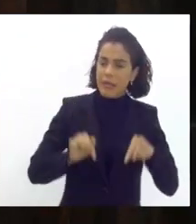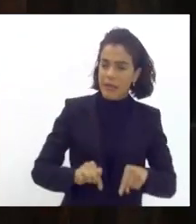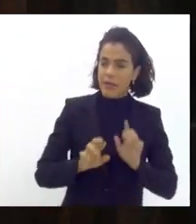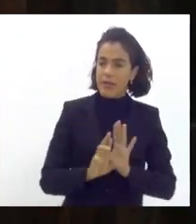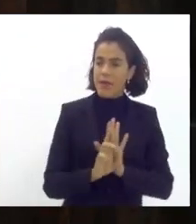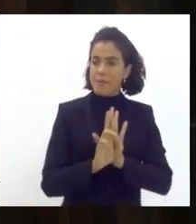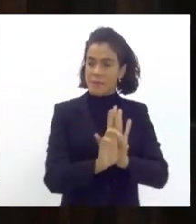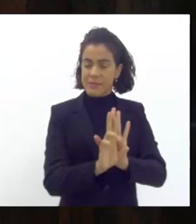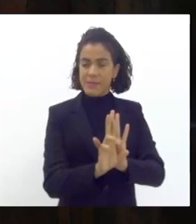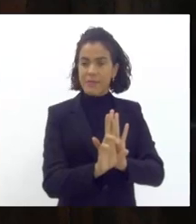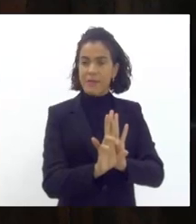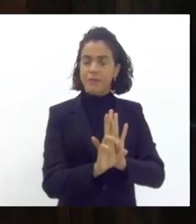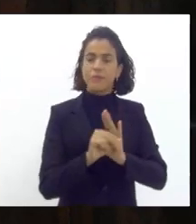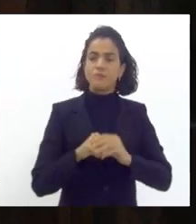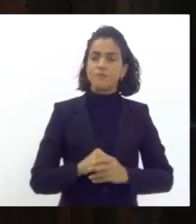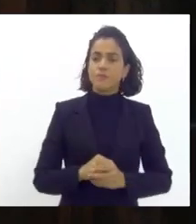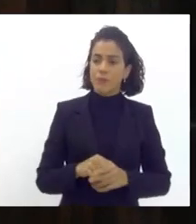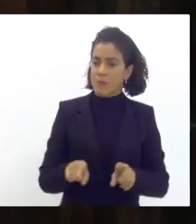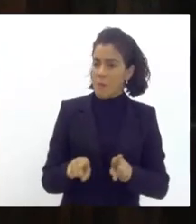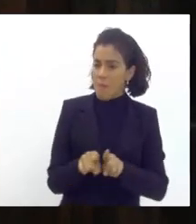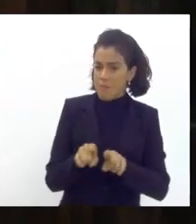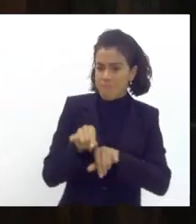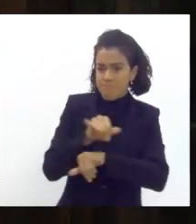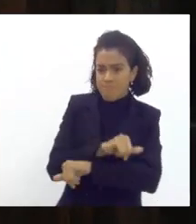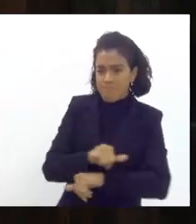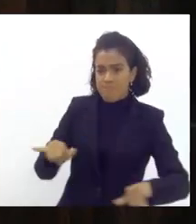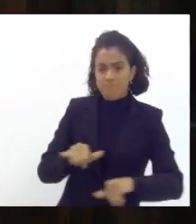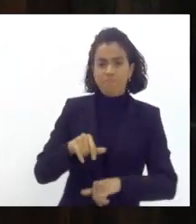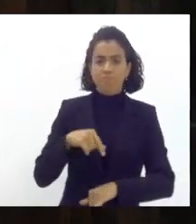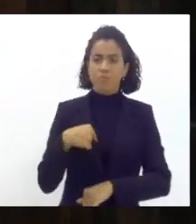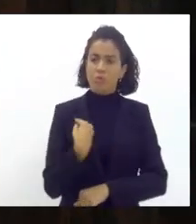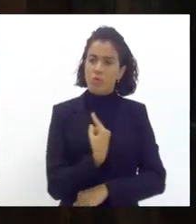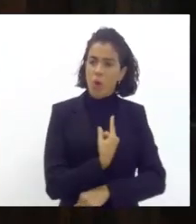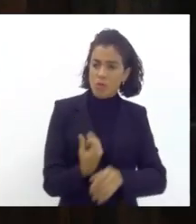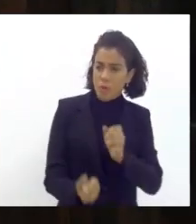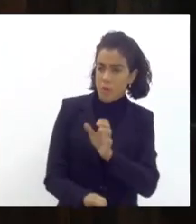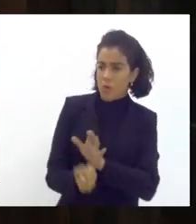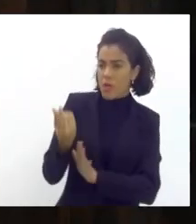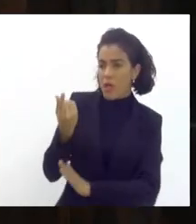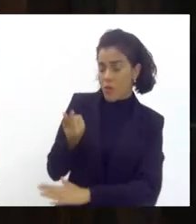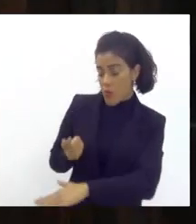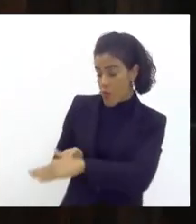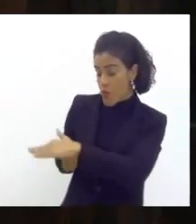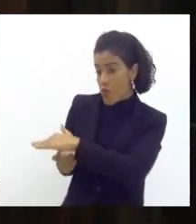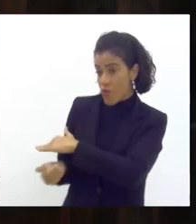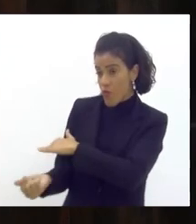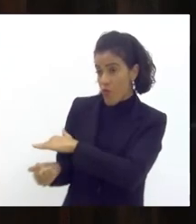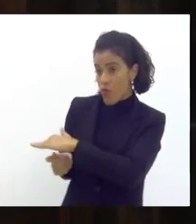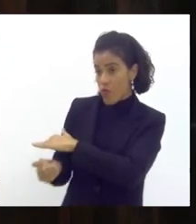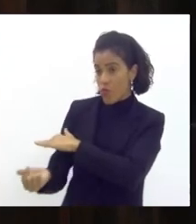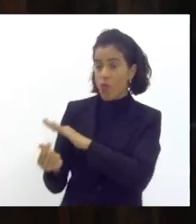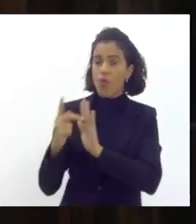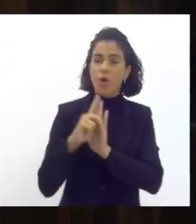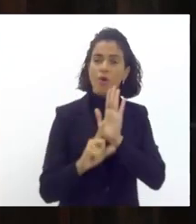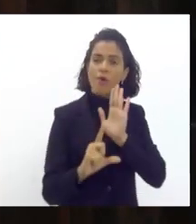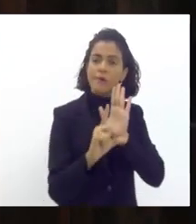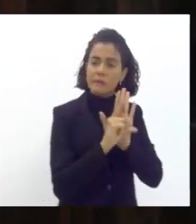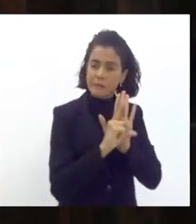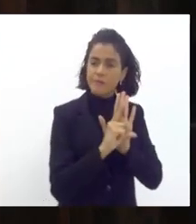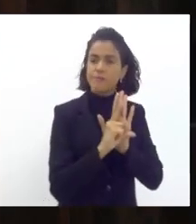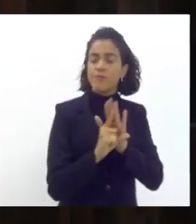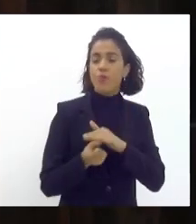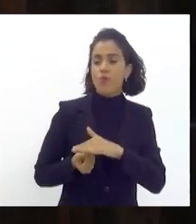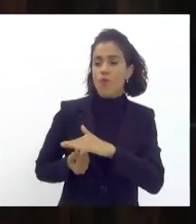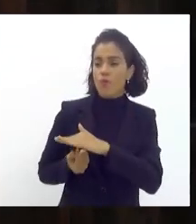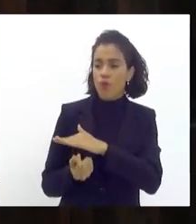da frente eu quero só deixar registrado que nós estamos criando um fundo uma proposta de lei para a criação de fundo um